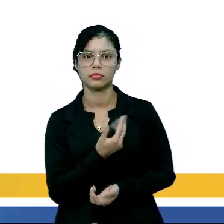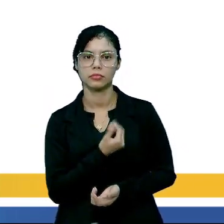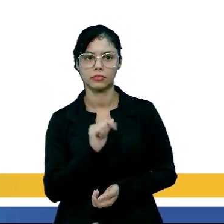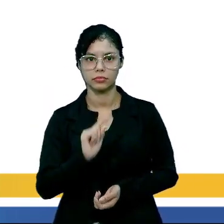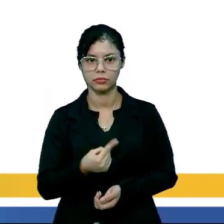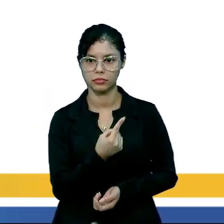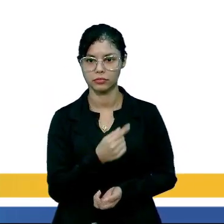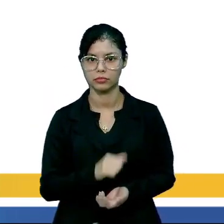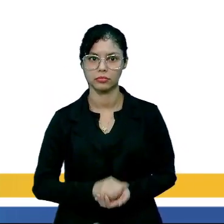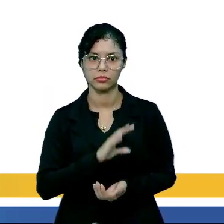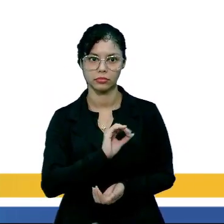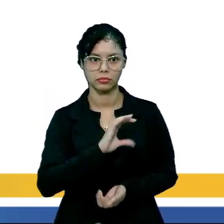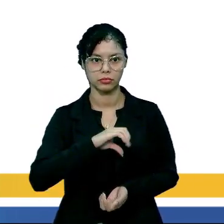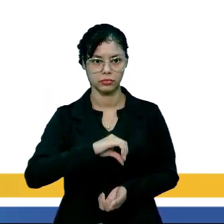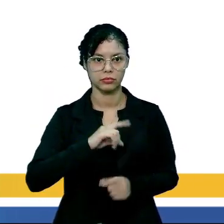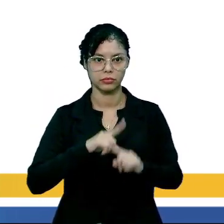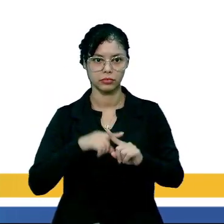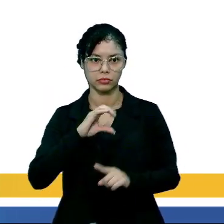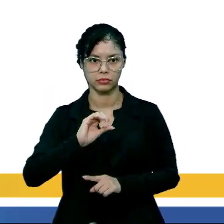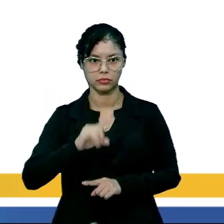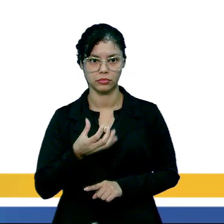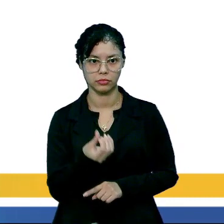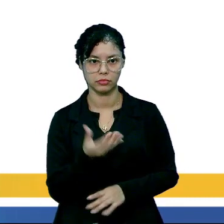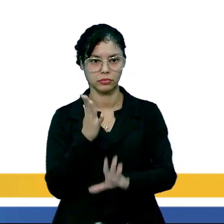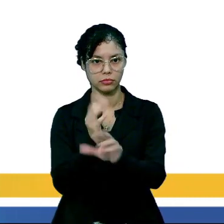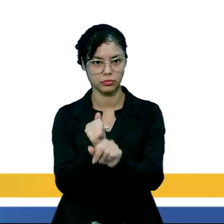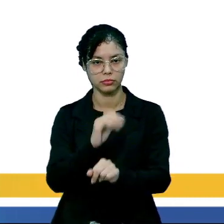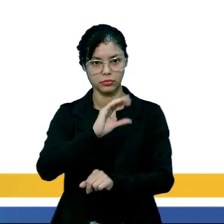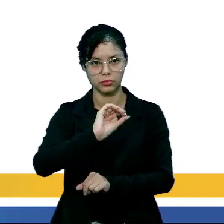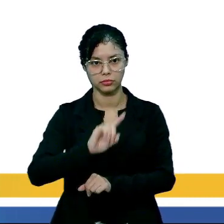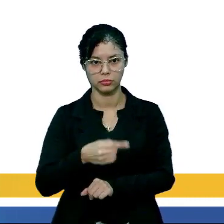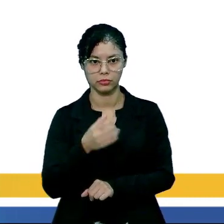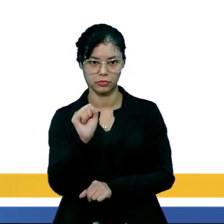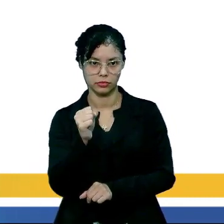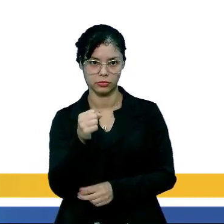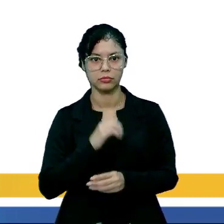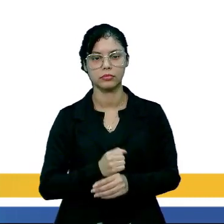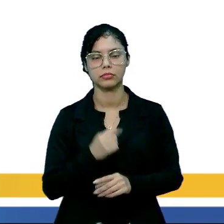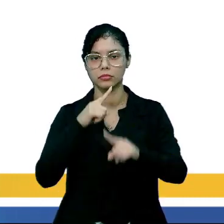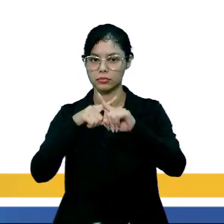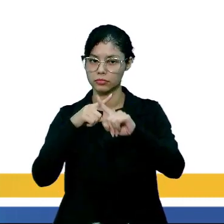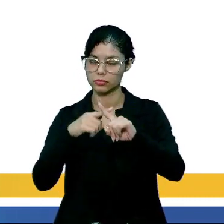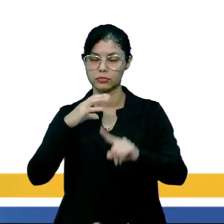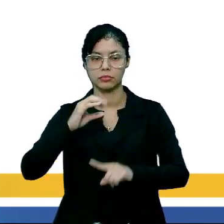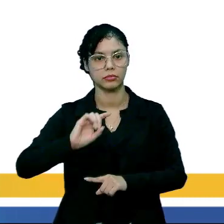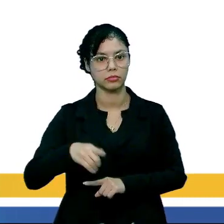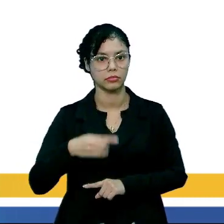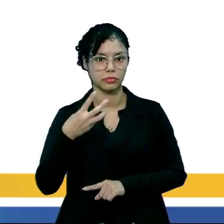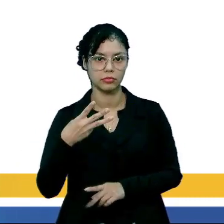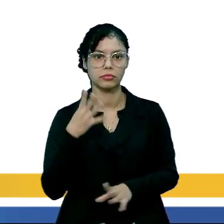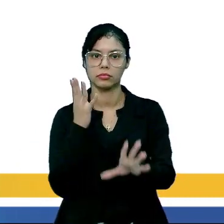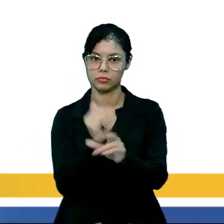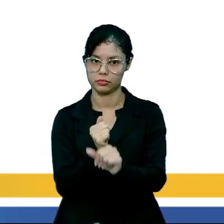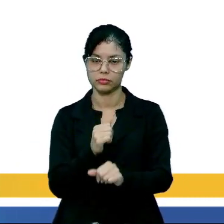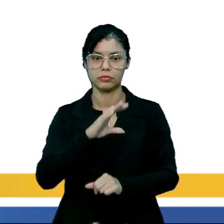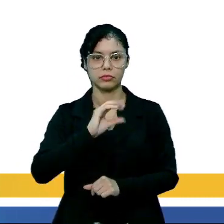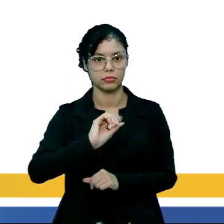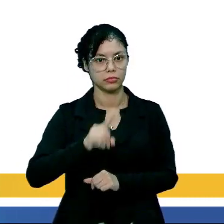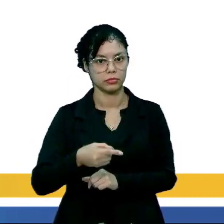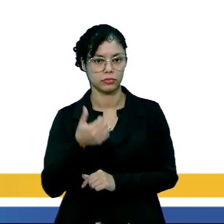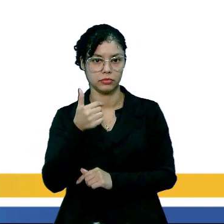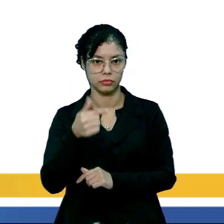com 0,9 vezes 0,6 mais 0,8 vezes 0,3